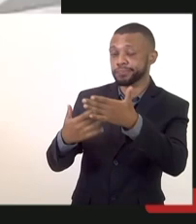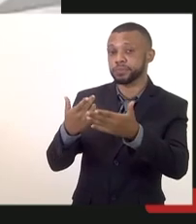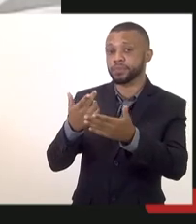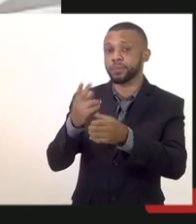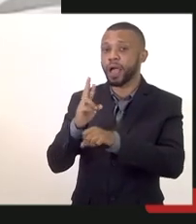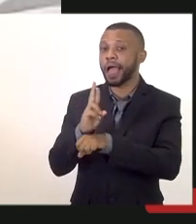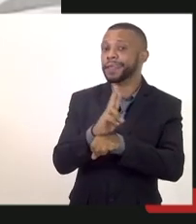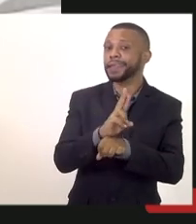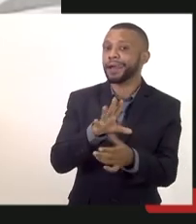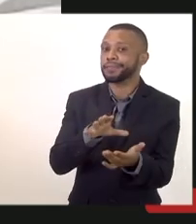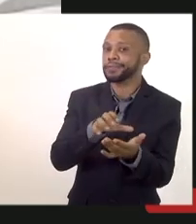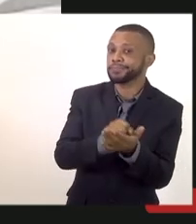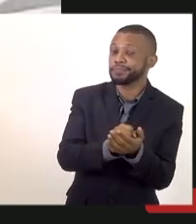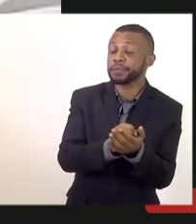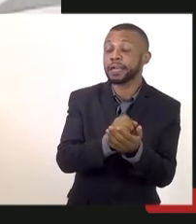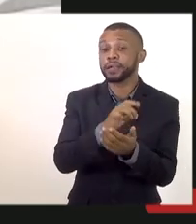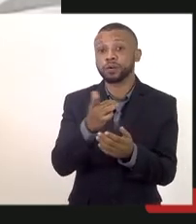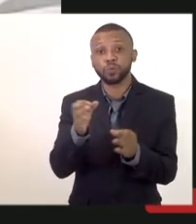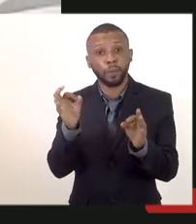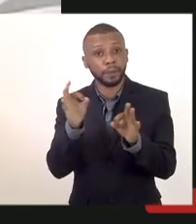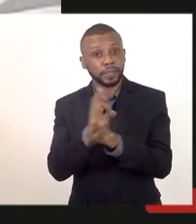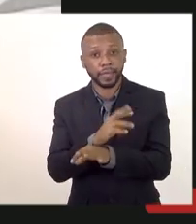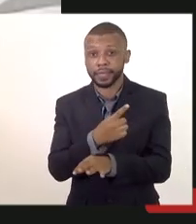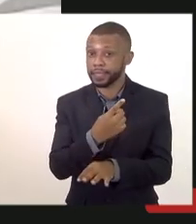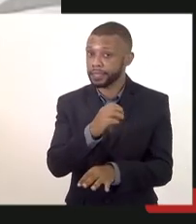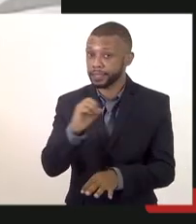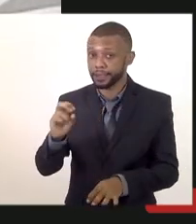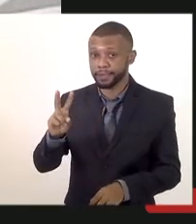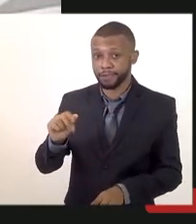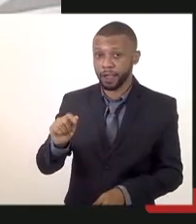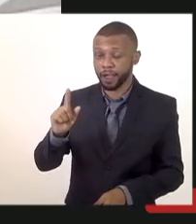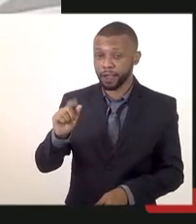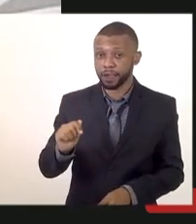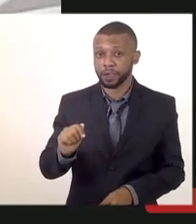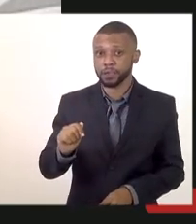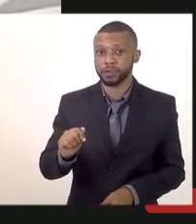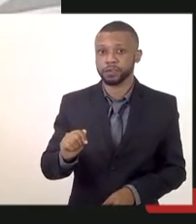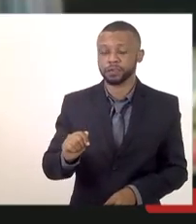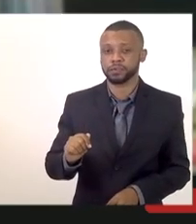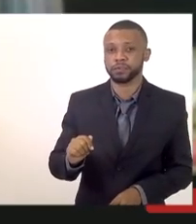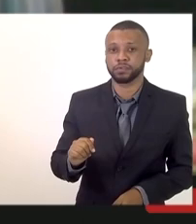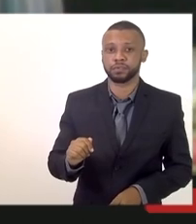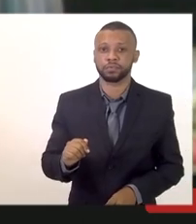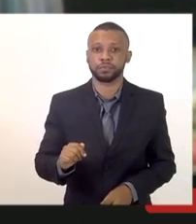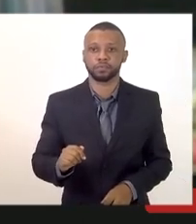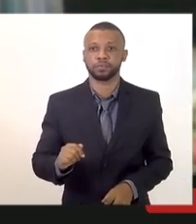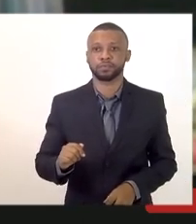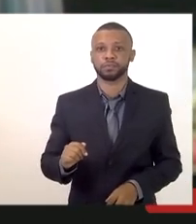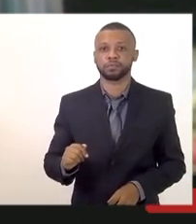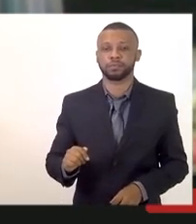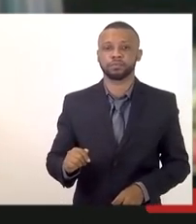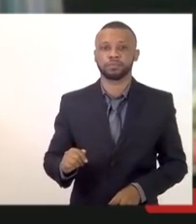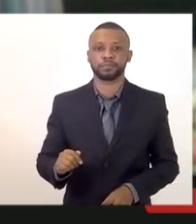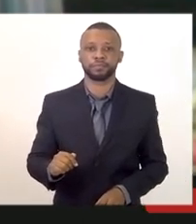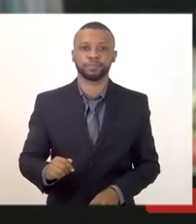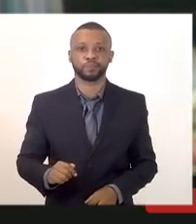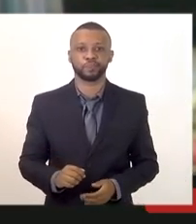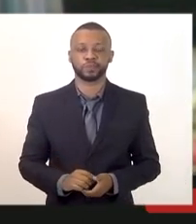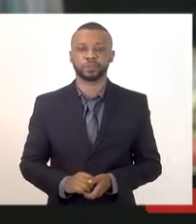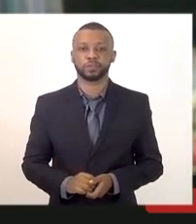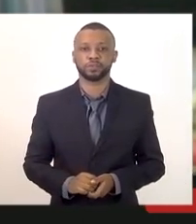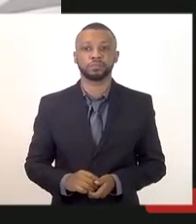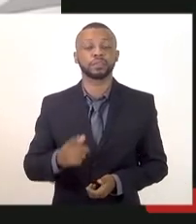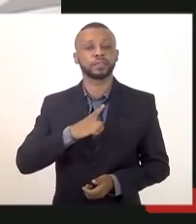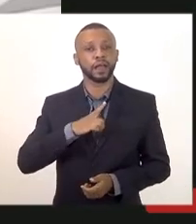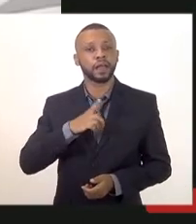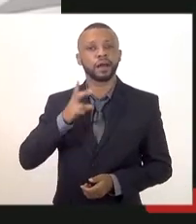completar 100 vagas eu imaginei que esse banco de reserva fosse acionado para poder participar das etapas já que os outros